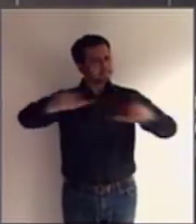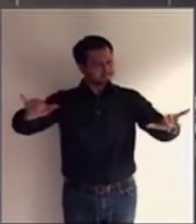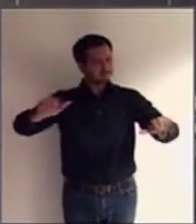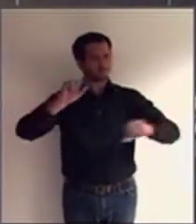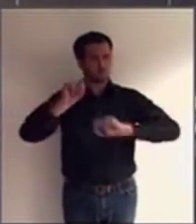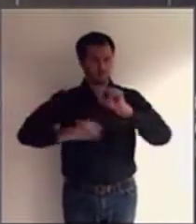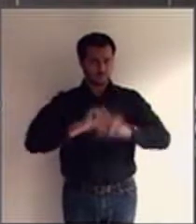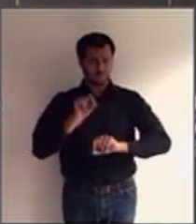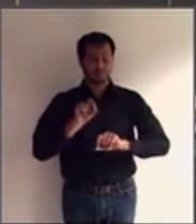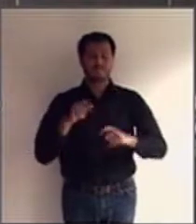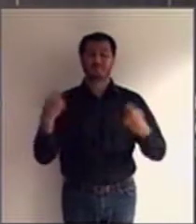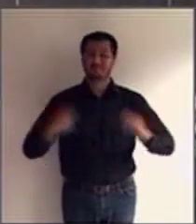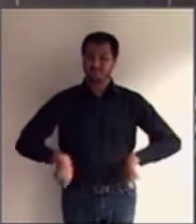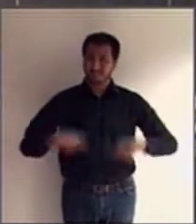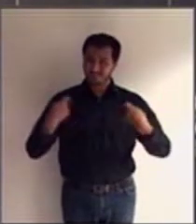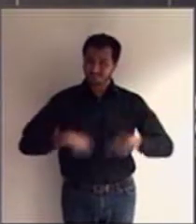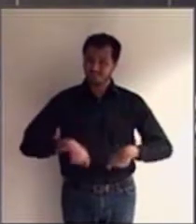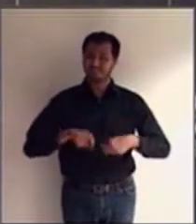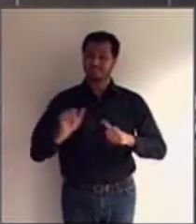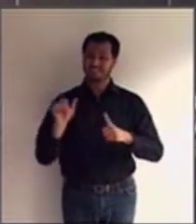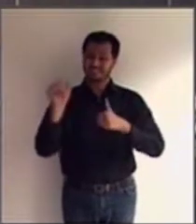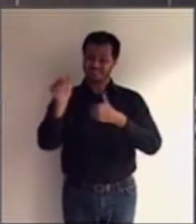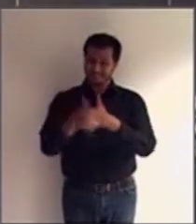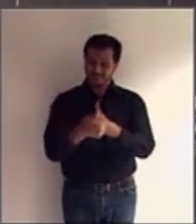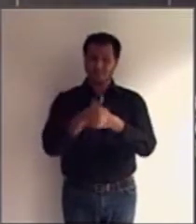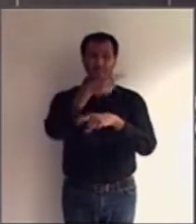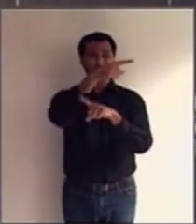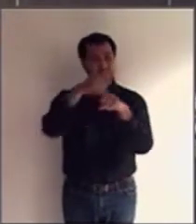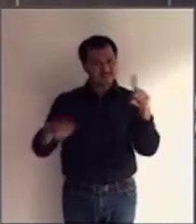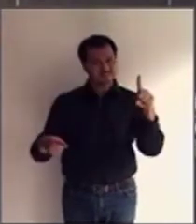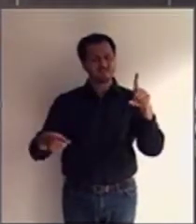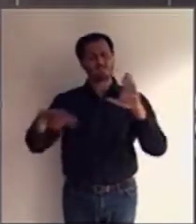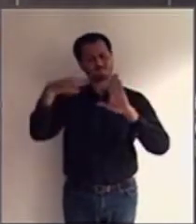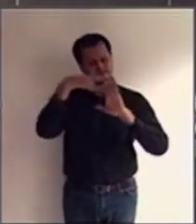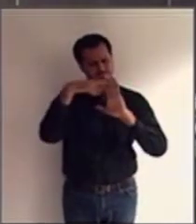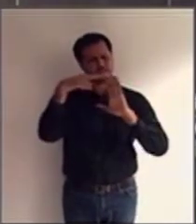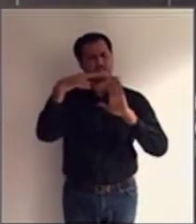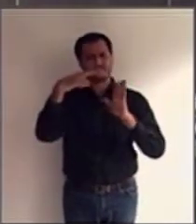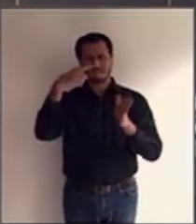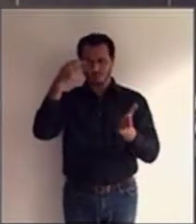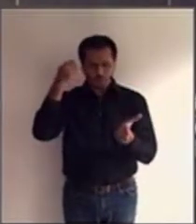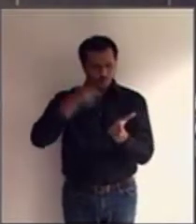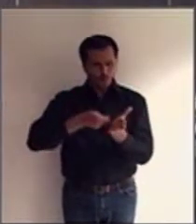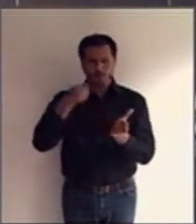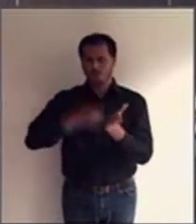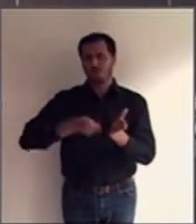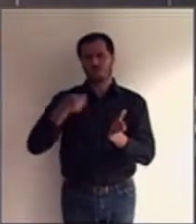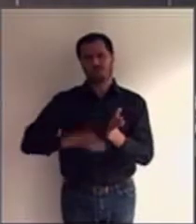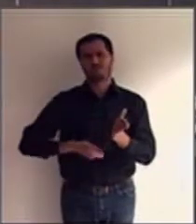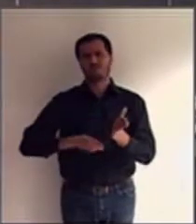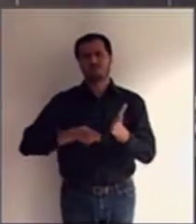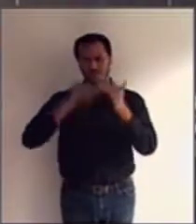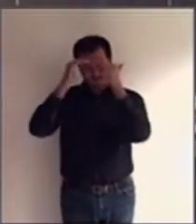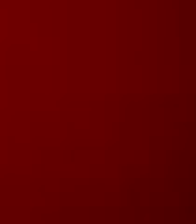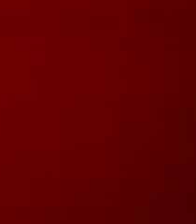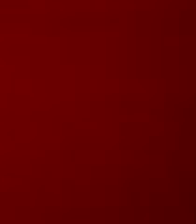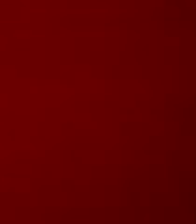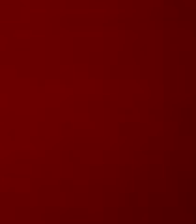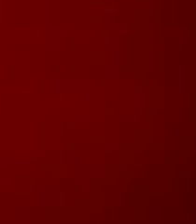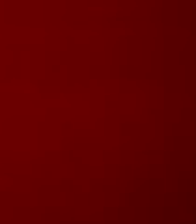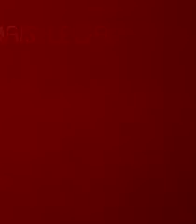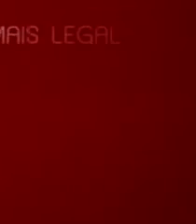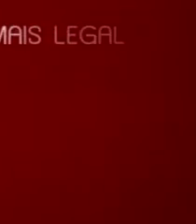interdição parcial como regra, protegendo-se os interesses e vontades da pessoa com deficiência.